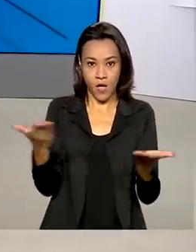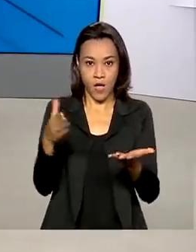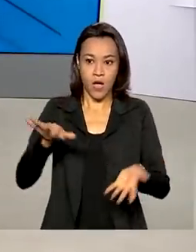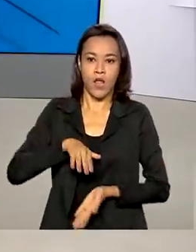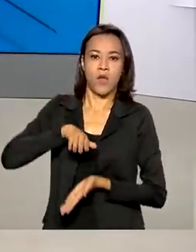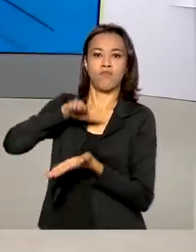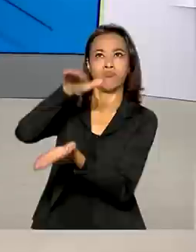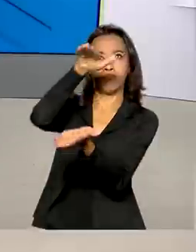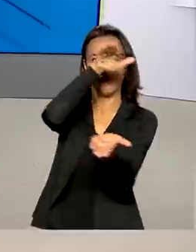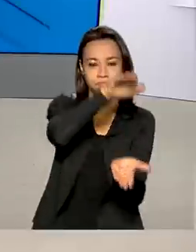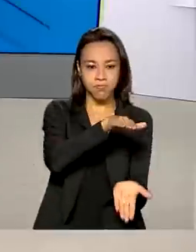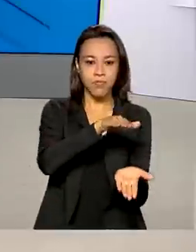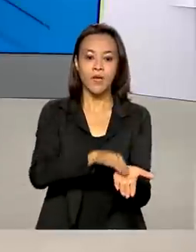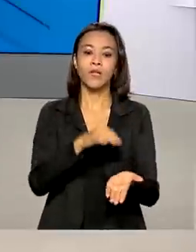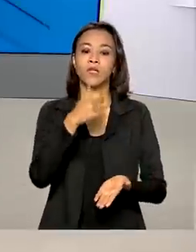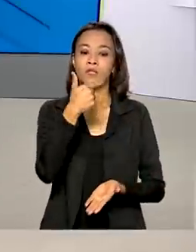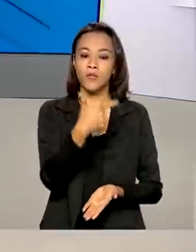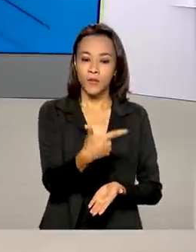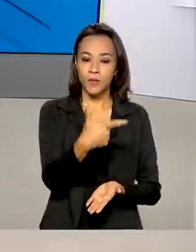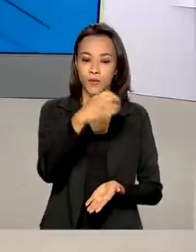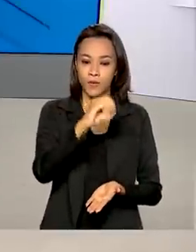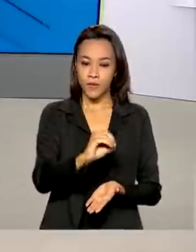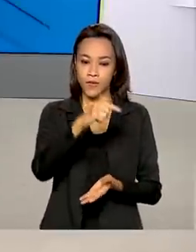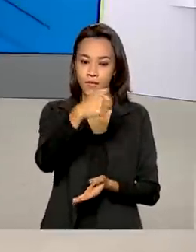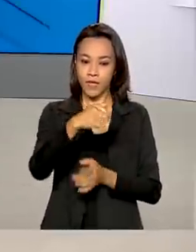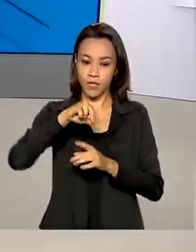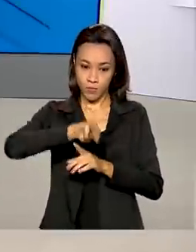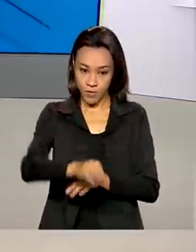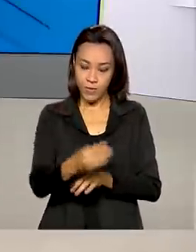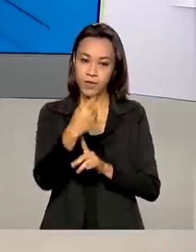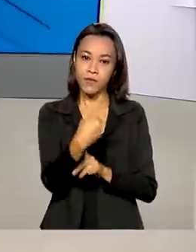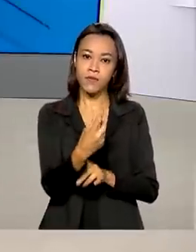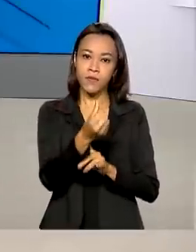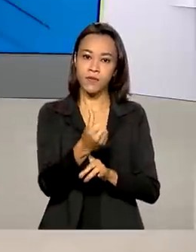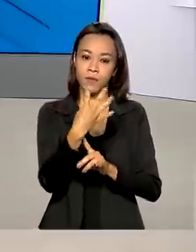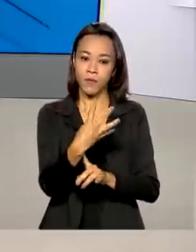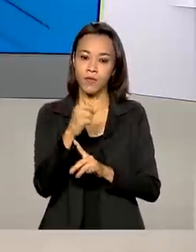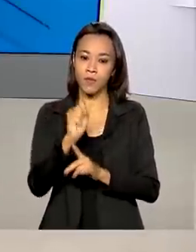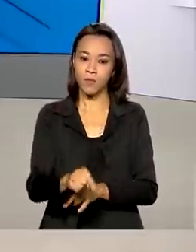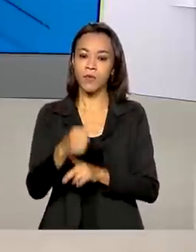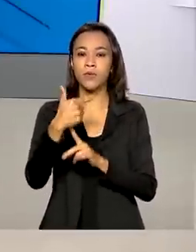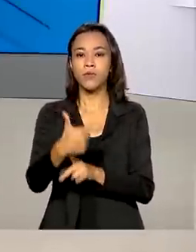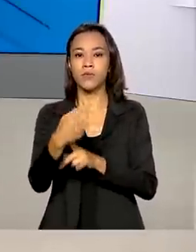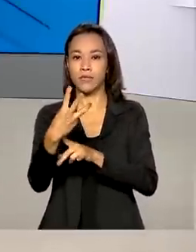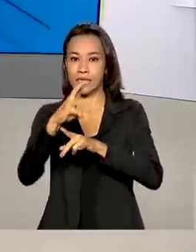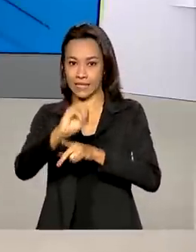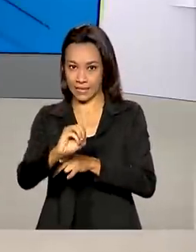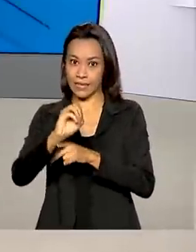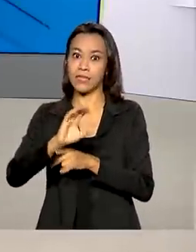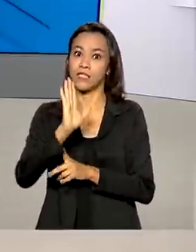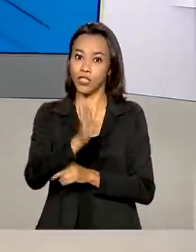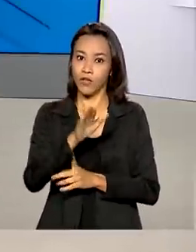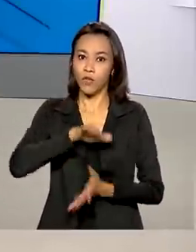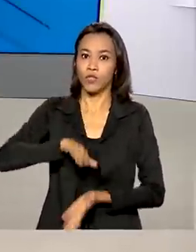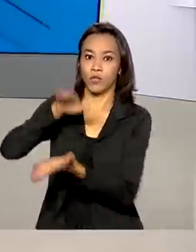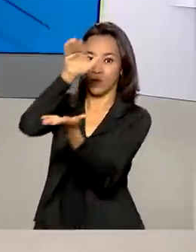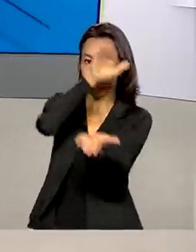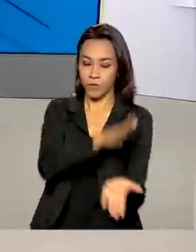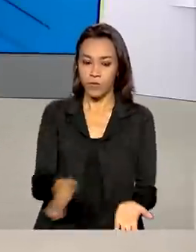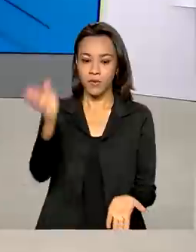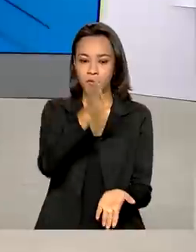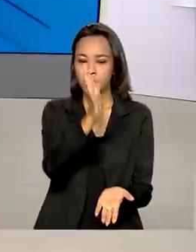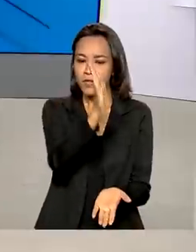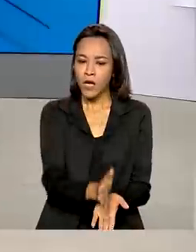distribuídas 207 milhões, 164 mil, 230 doses de vacinas. Doses